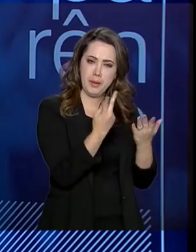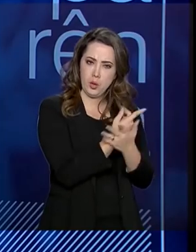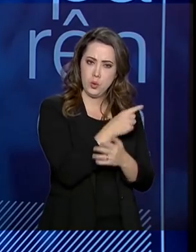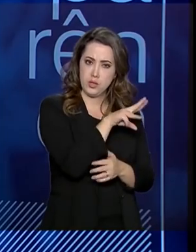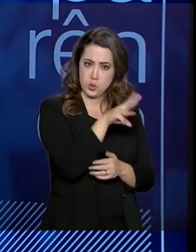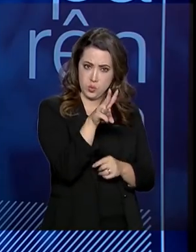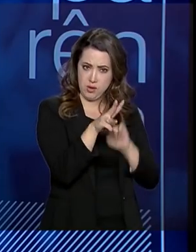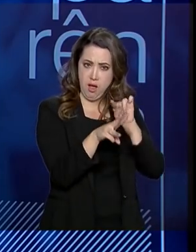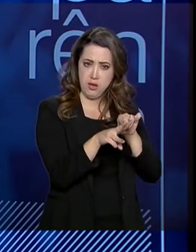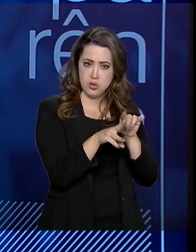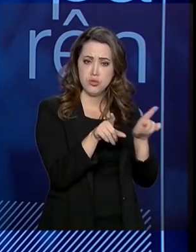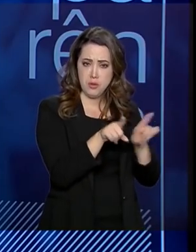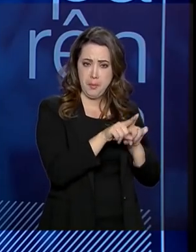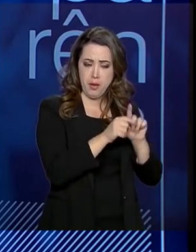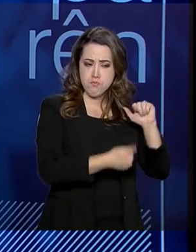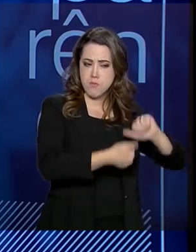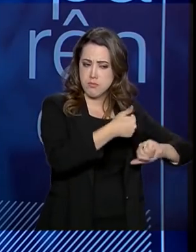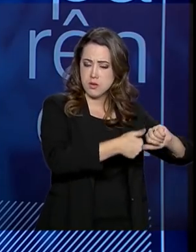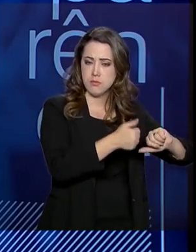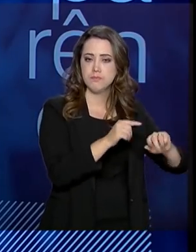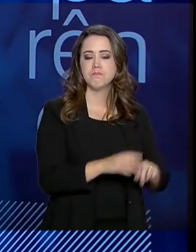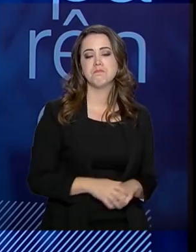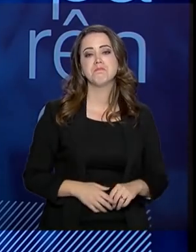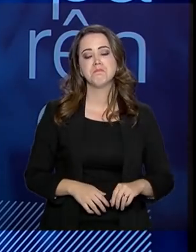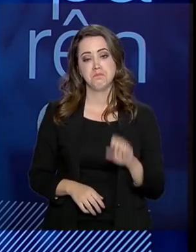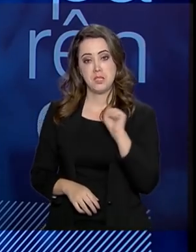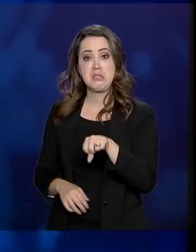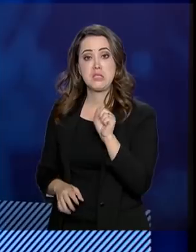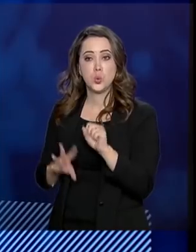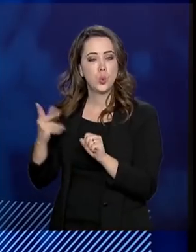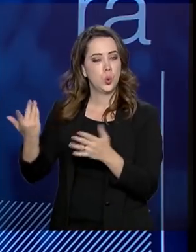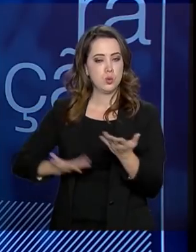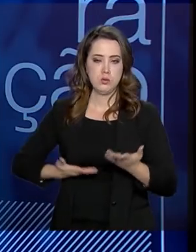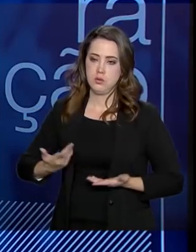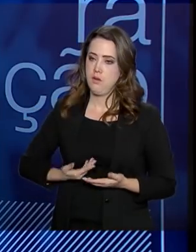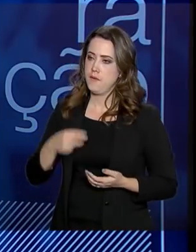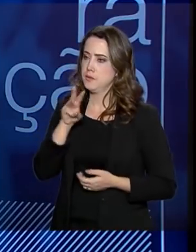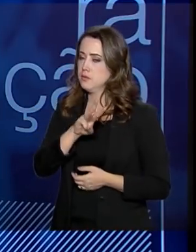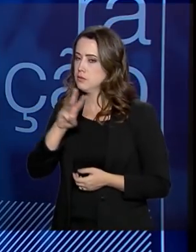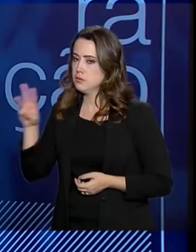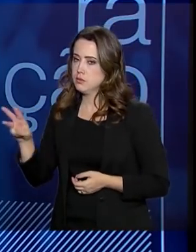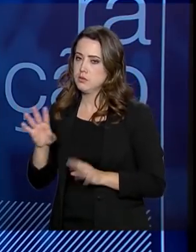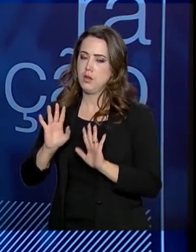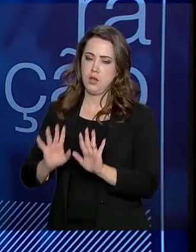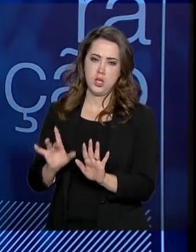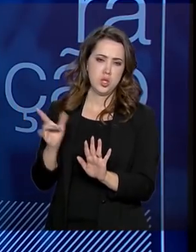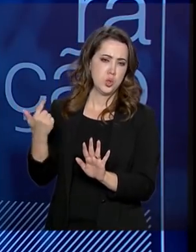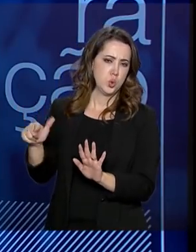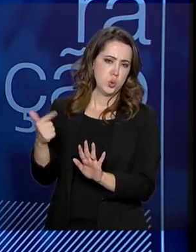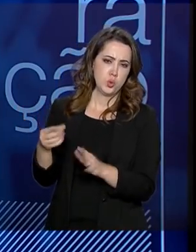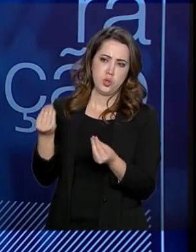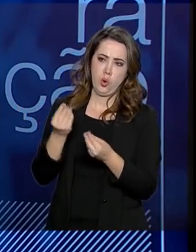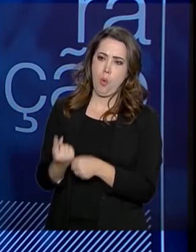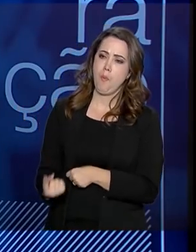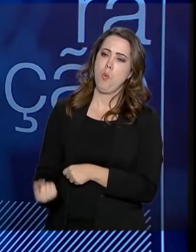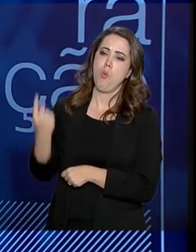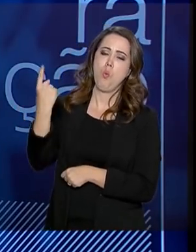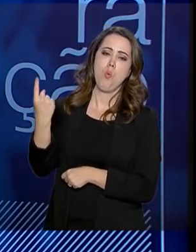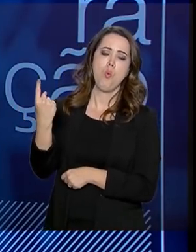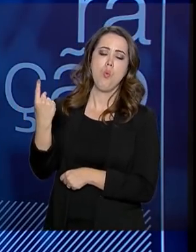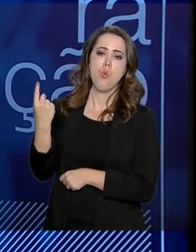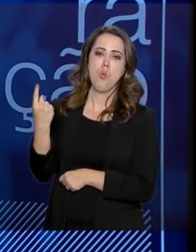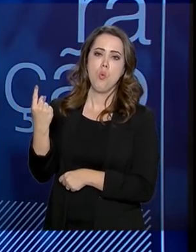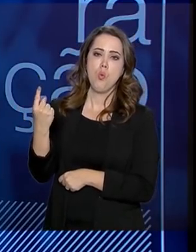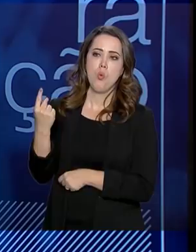Exatamente. Todos os serviços serão acessados nesse portal .gov.br. Aliás, não citei com um login e uma senha